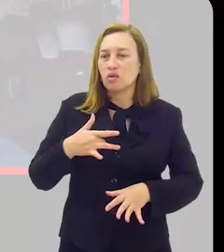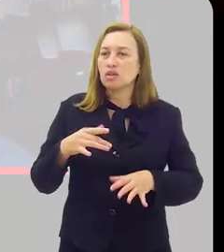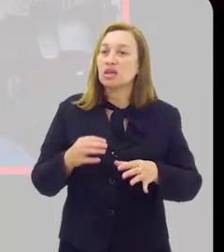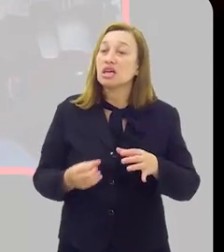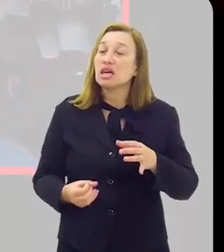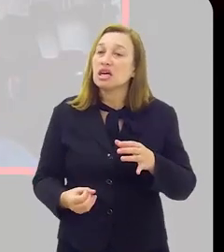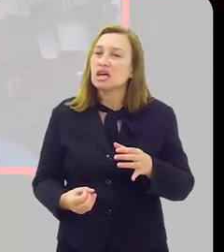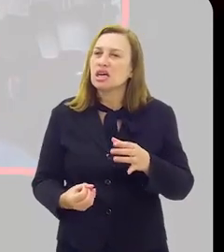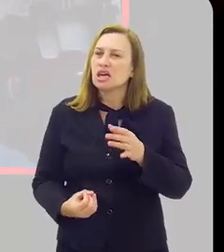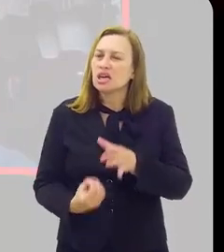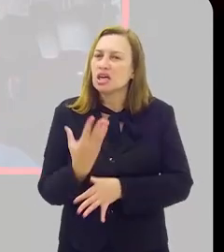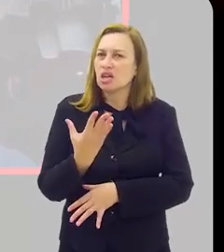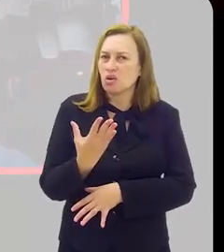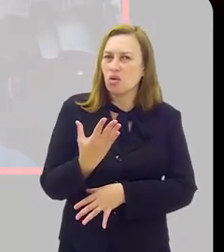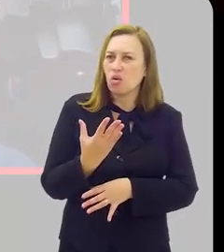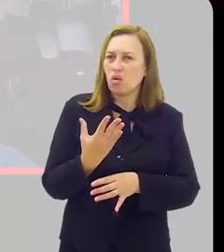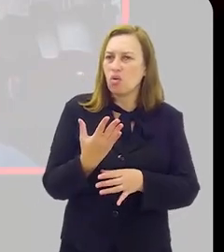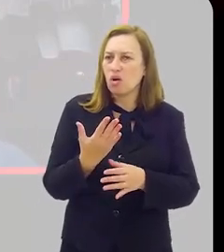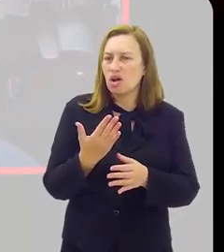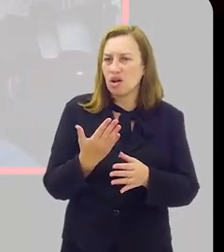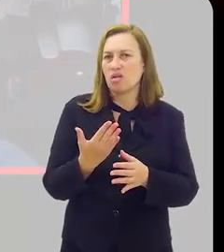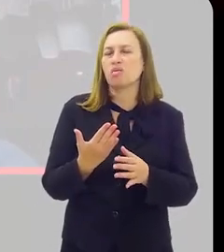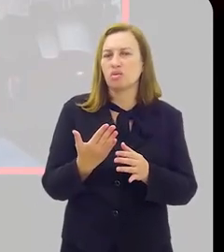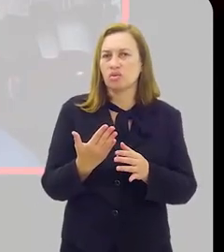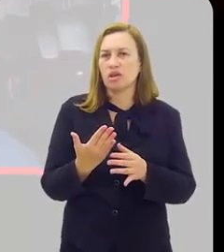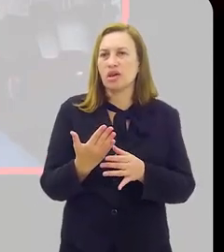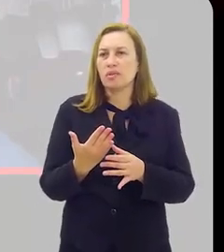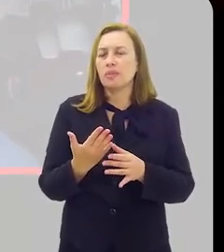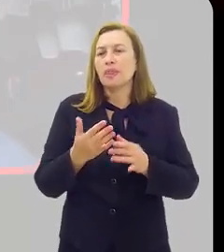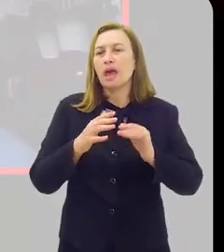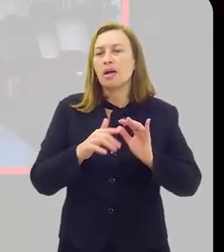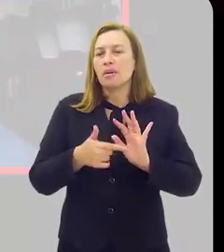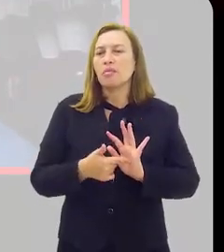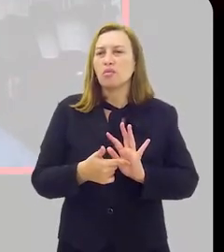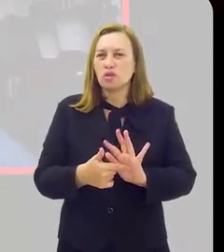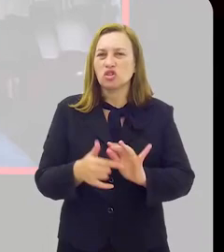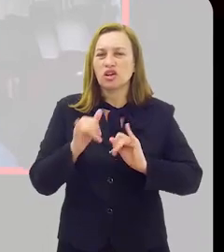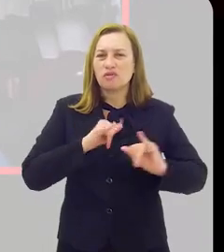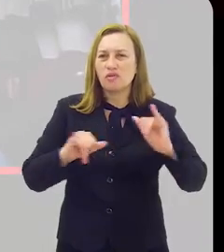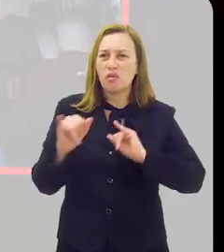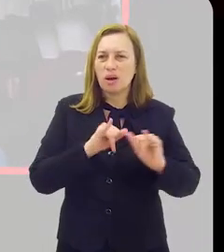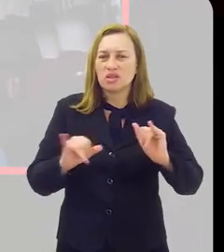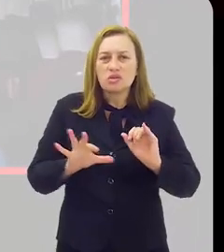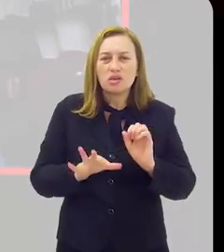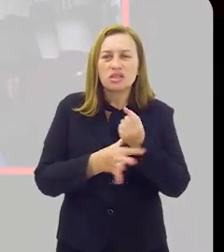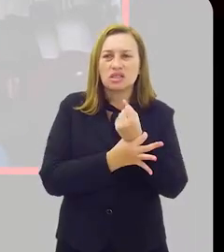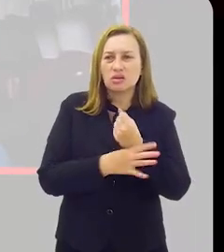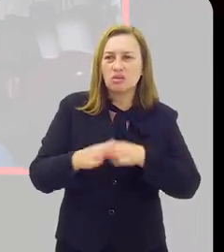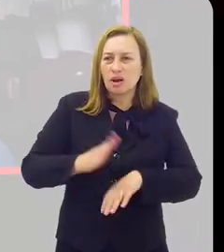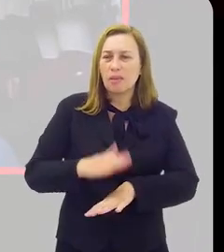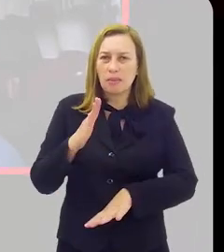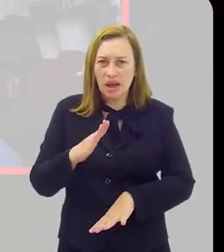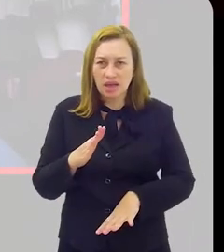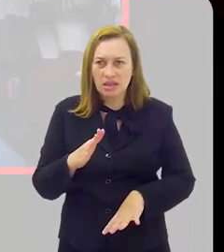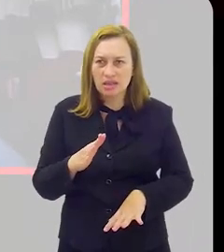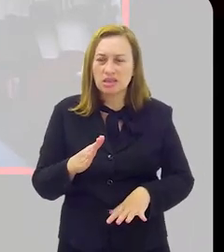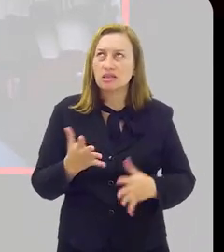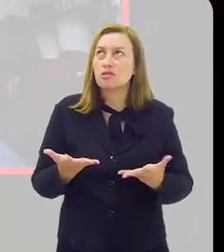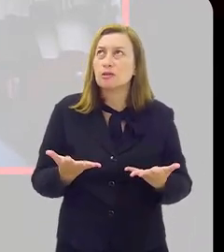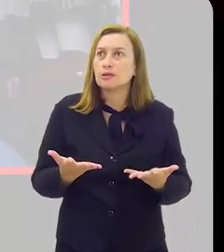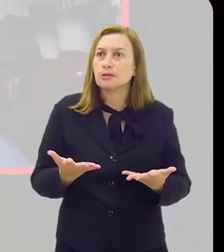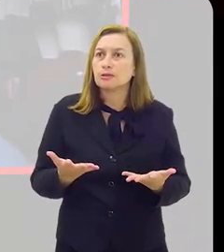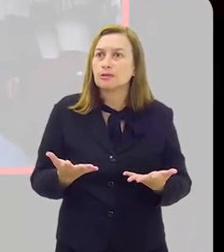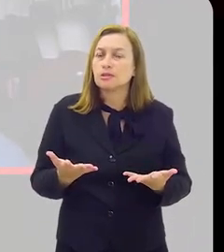infodemia, exatamente por conta de toda essa avalanche de informação, fake news que a gente teve. Então, comunicação